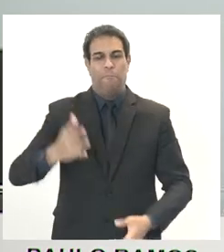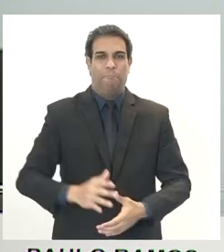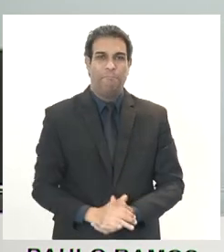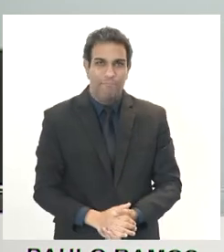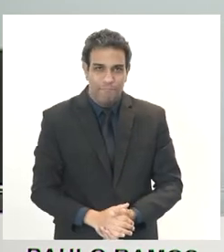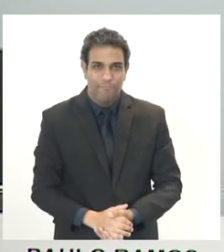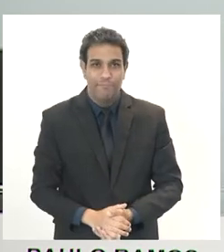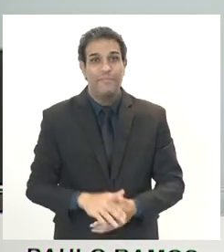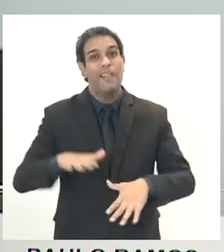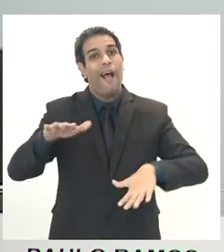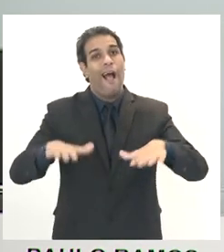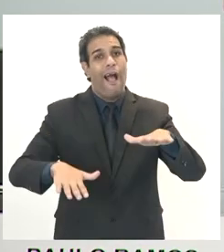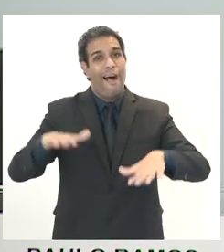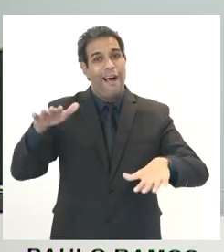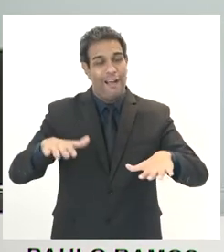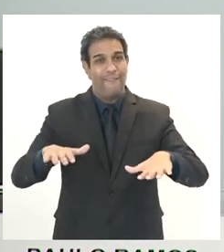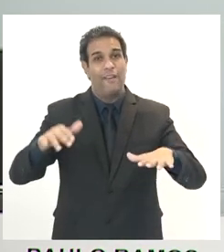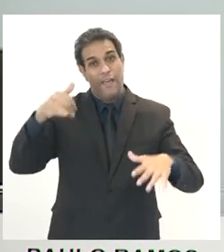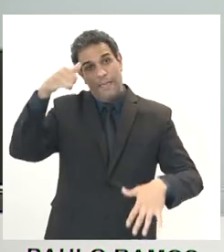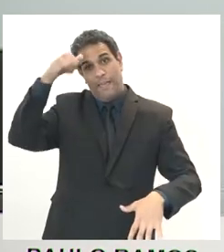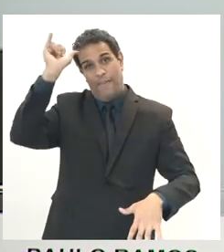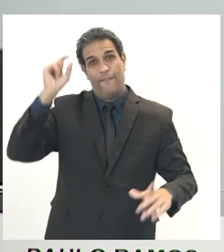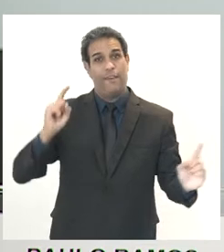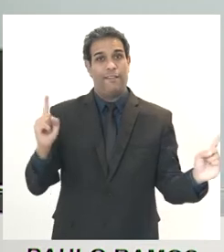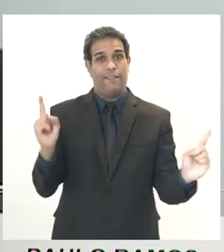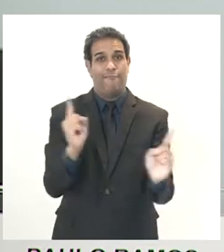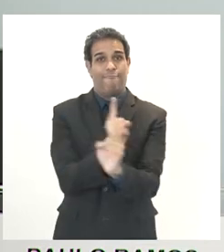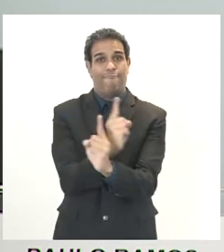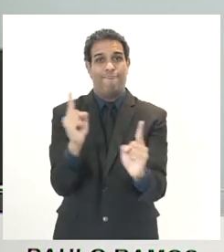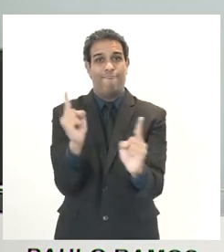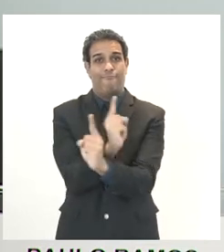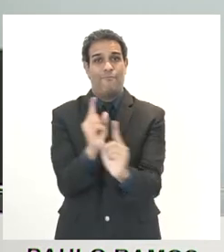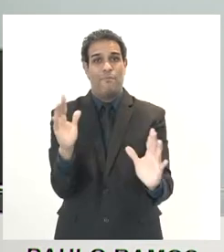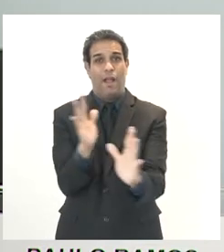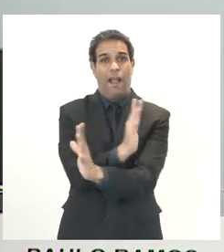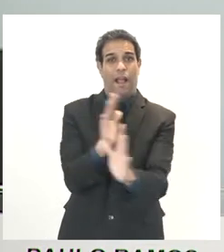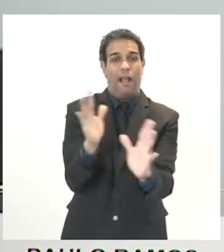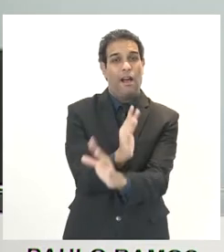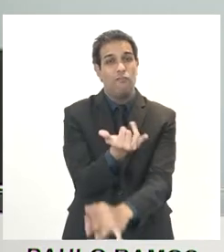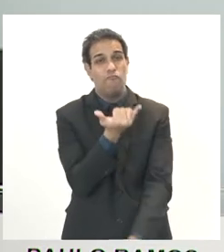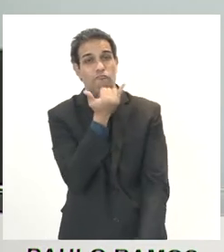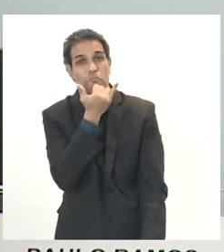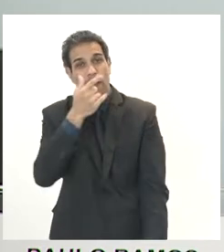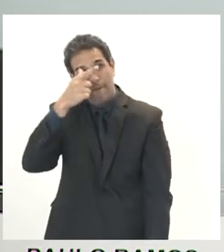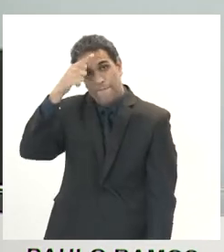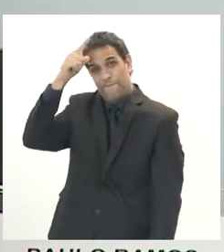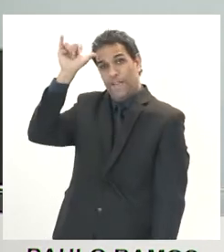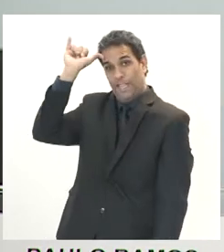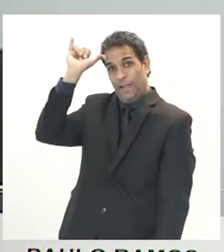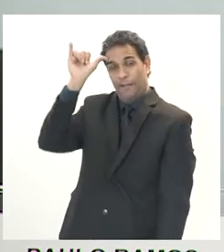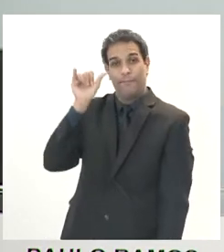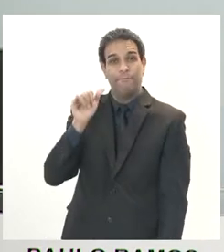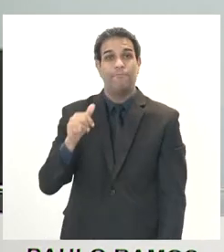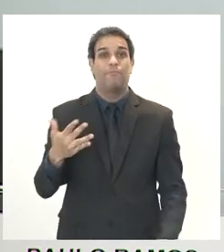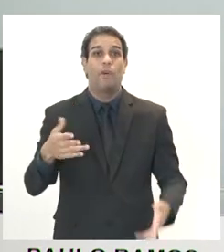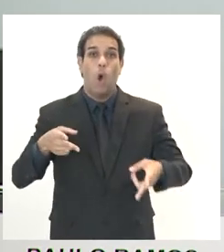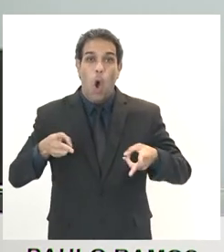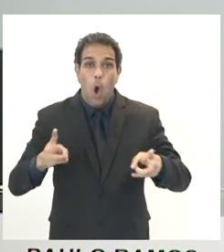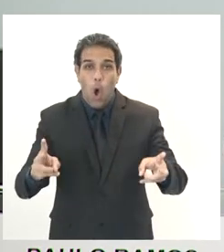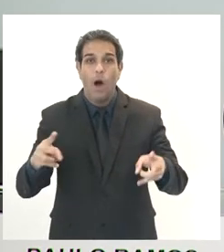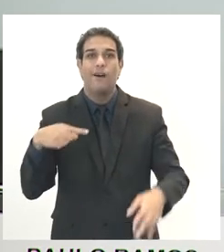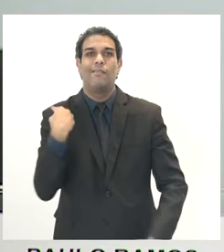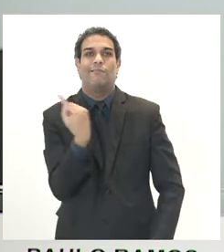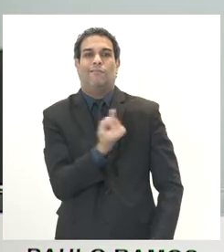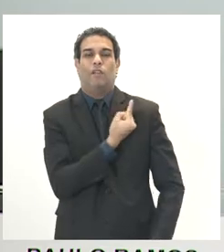aí, em função da agitação aqui, da necessidade de dar continuado ao